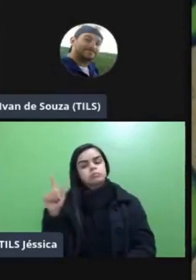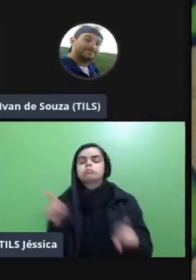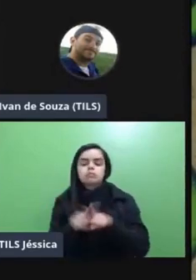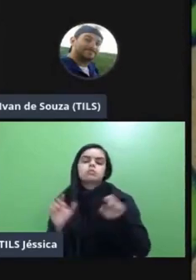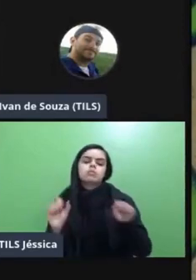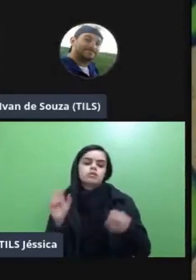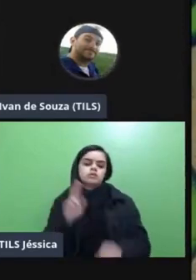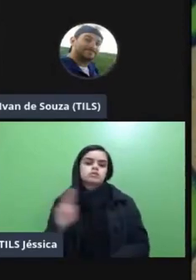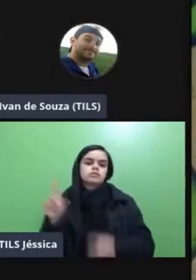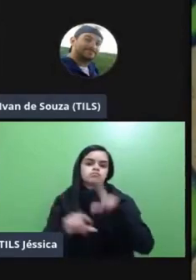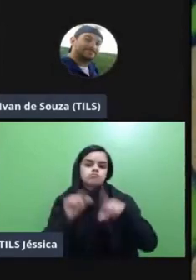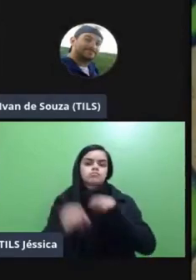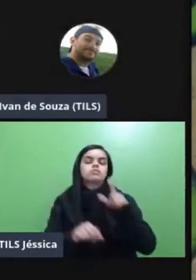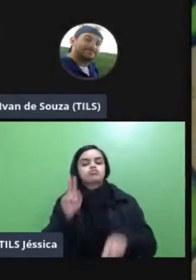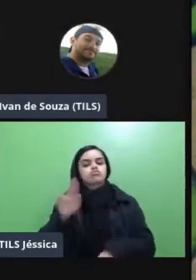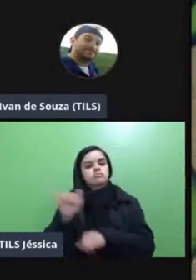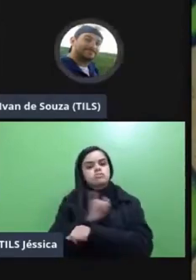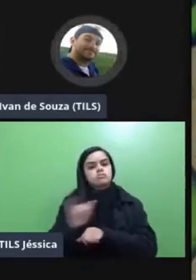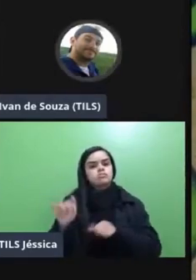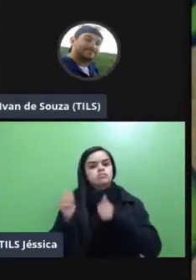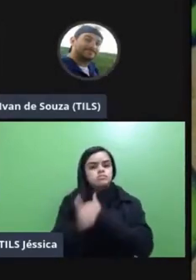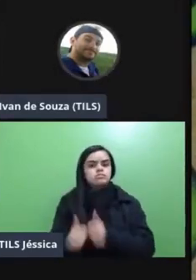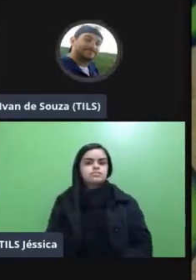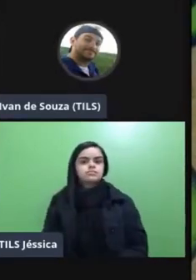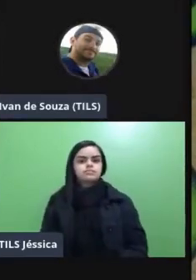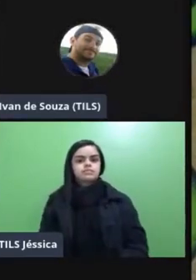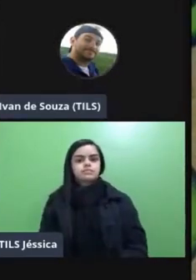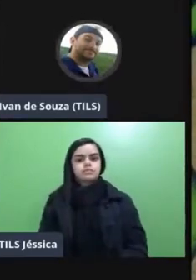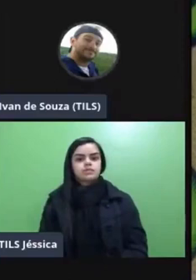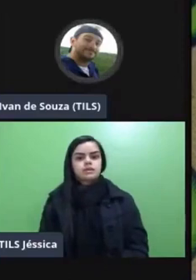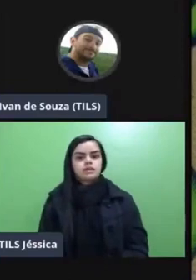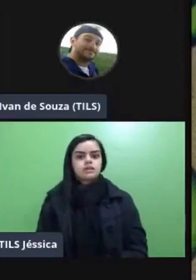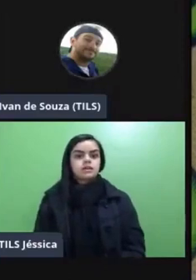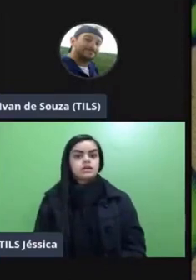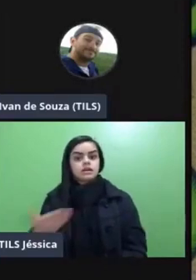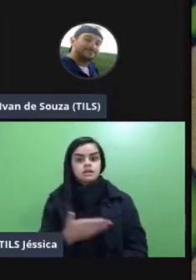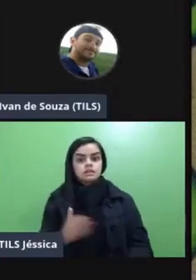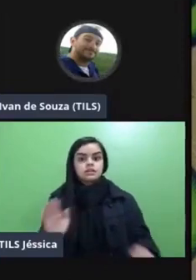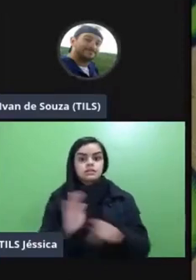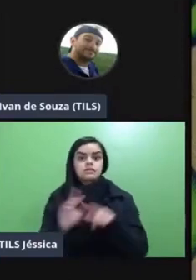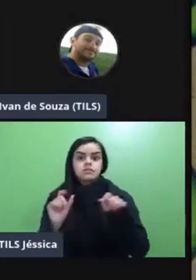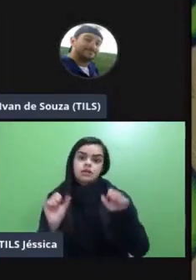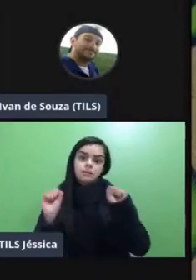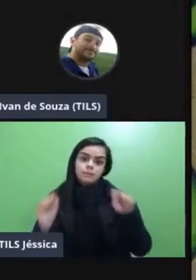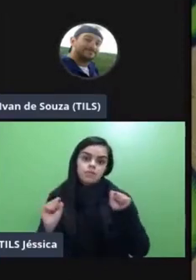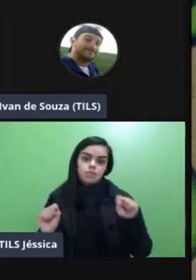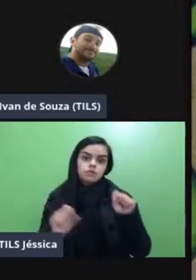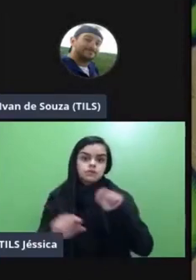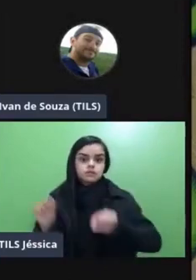é dentro dessa estratégia por isso que não é uma metodologia né ela é uma abordagem a ideia que eu possa é